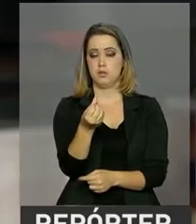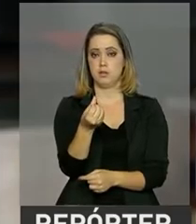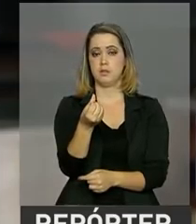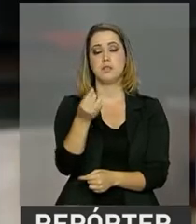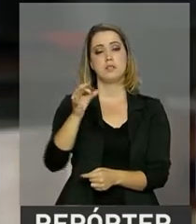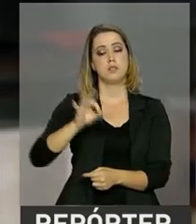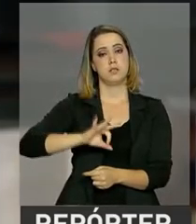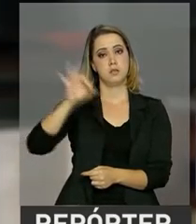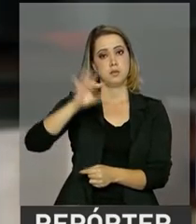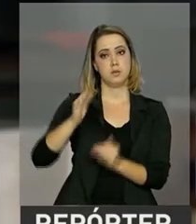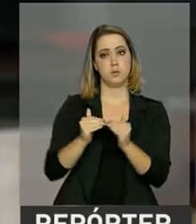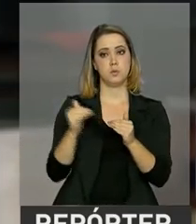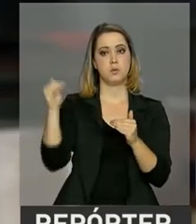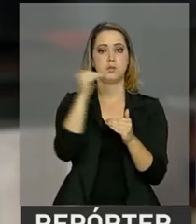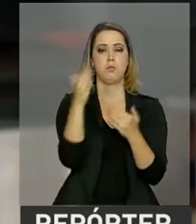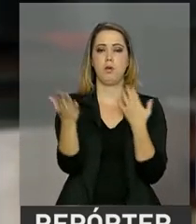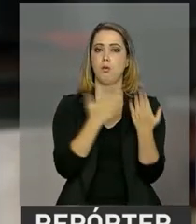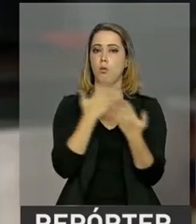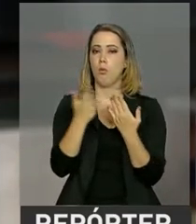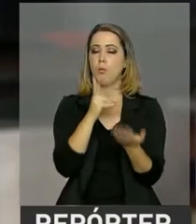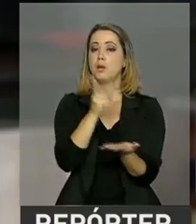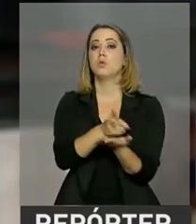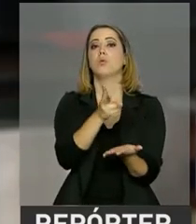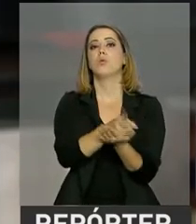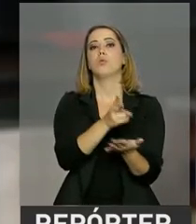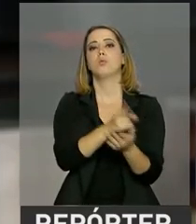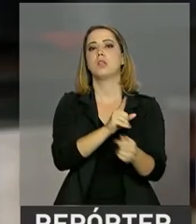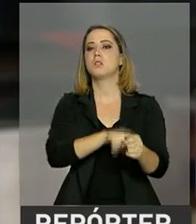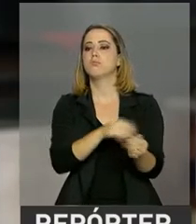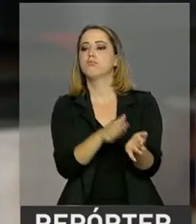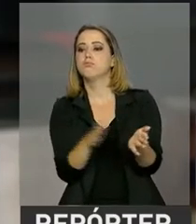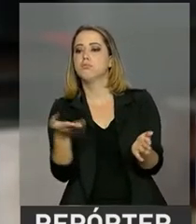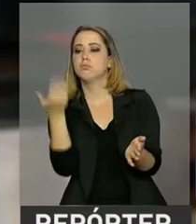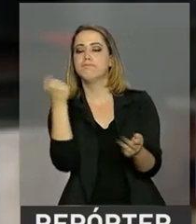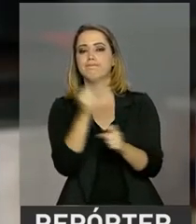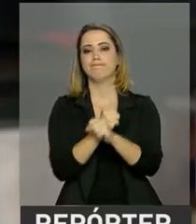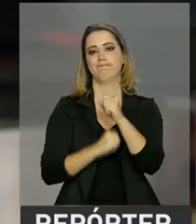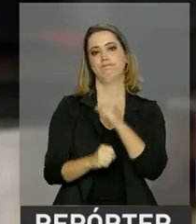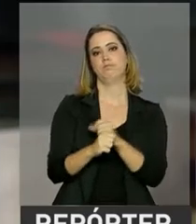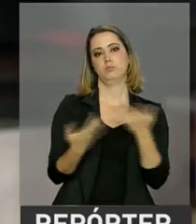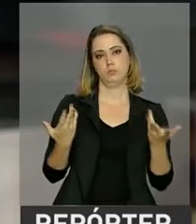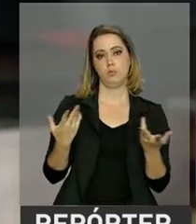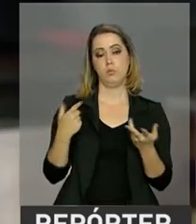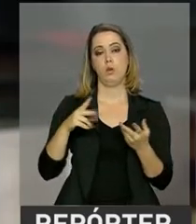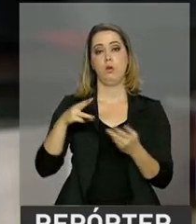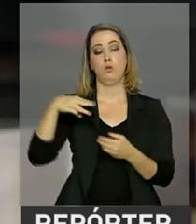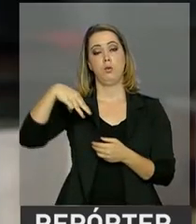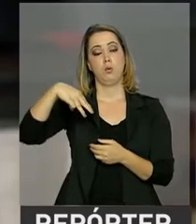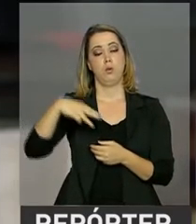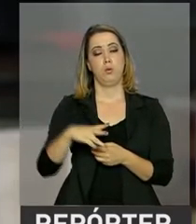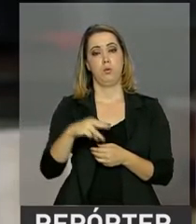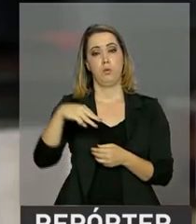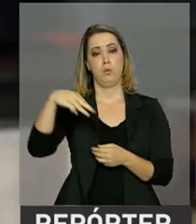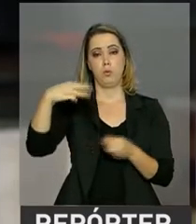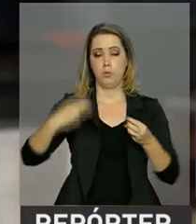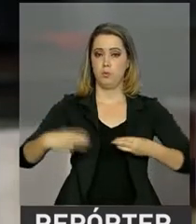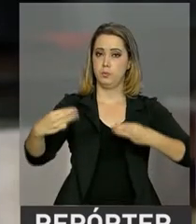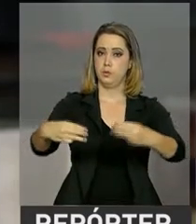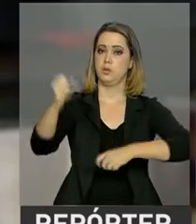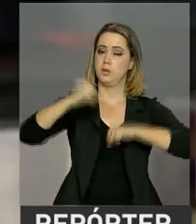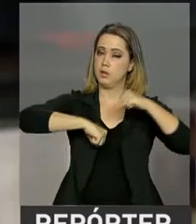maior do que o registrado no mesmo período do ano passado. Segundo o Ministério da Indústria, Comércio Exterior e